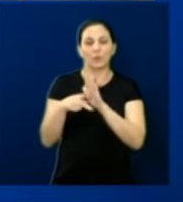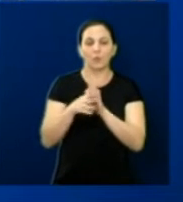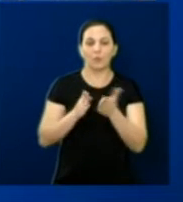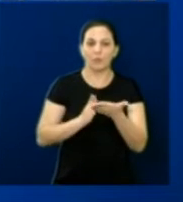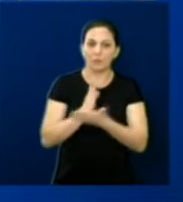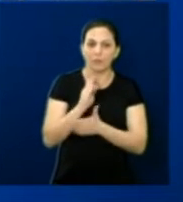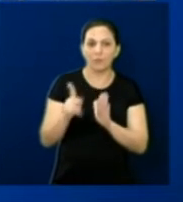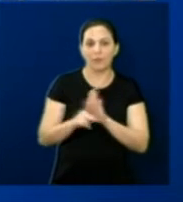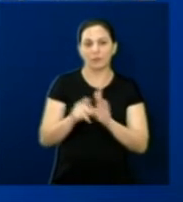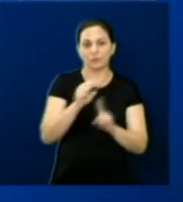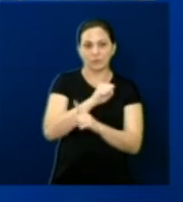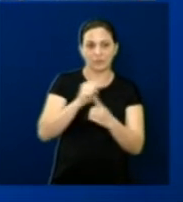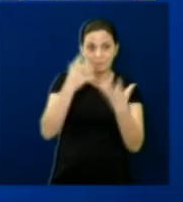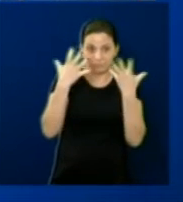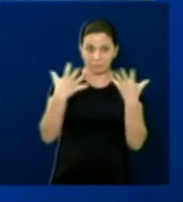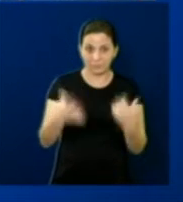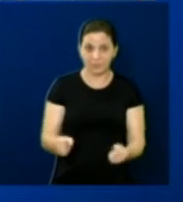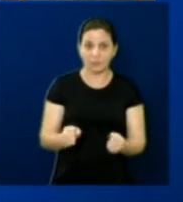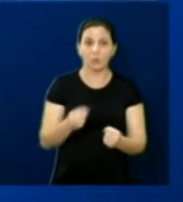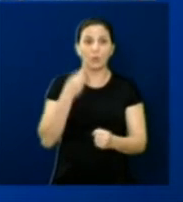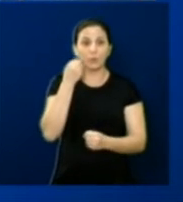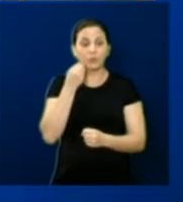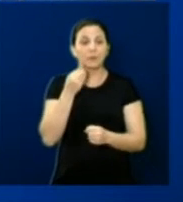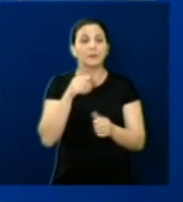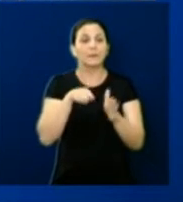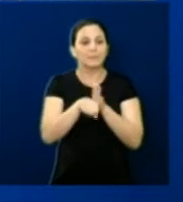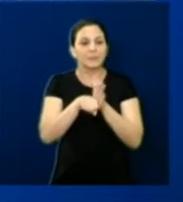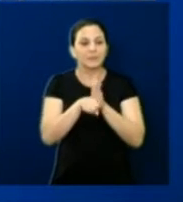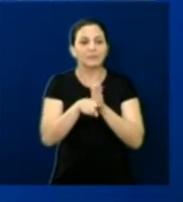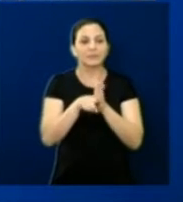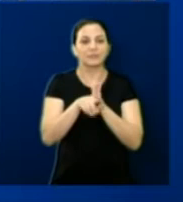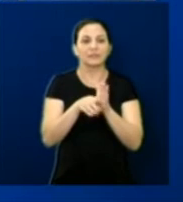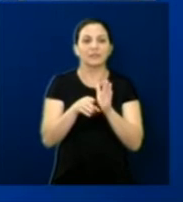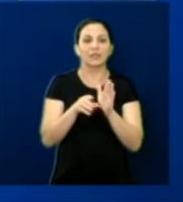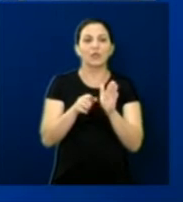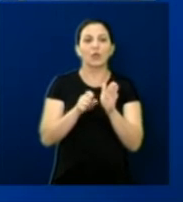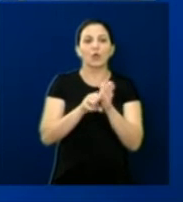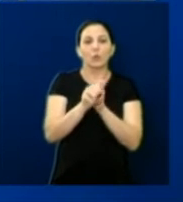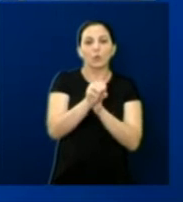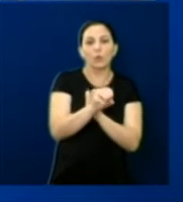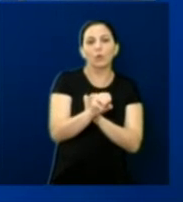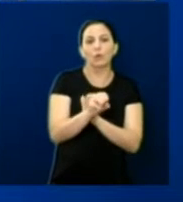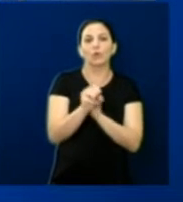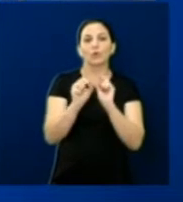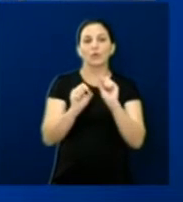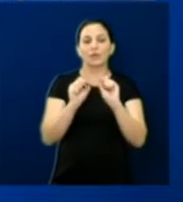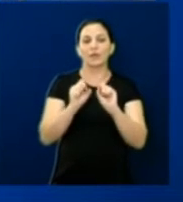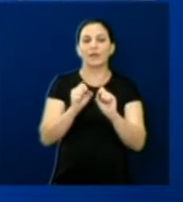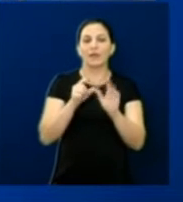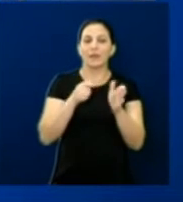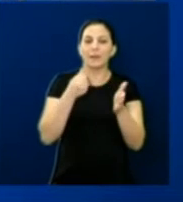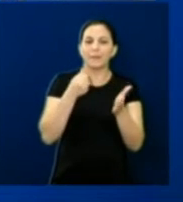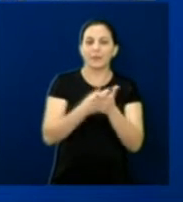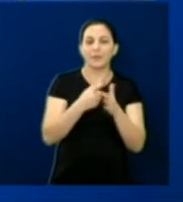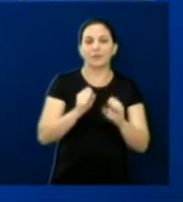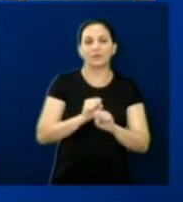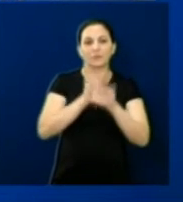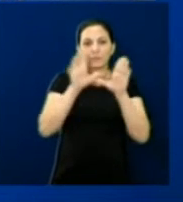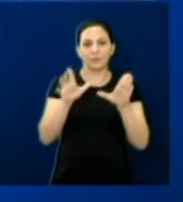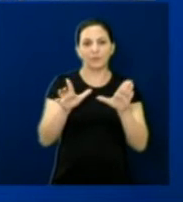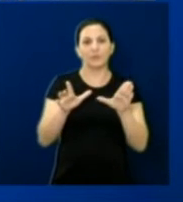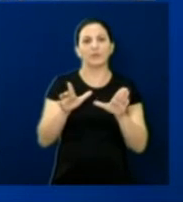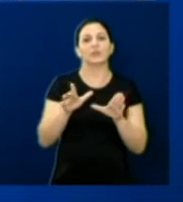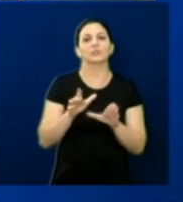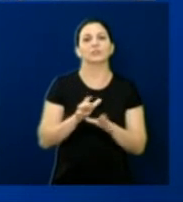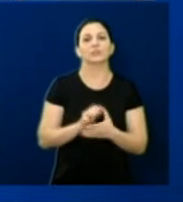Se você que está ouvindo tiver uma oportunidade, coloca no Google, tarifa transparente, Porto Alegre, Rio Grande do Sul, só para ver mais